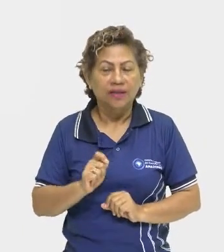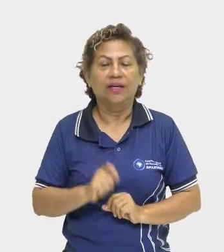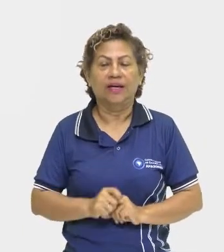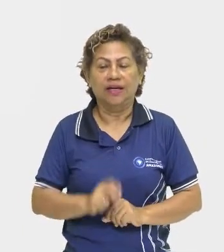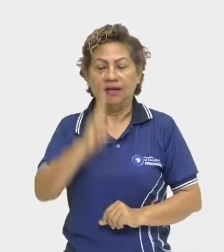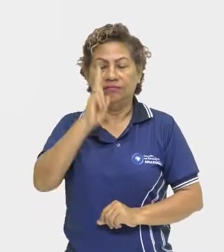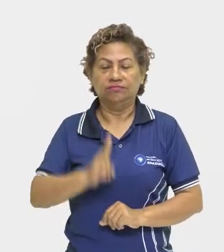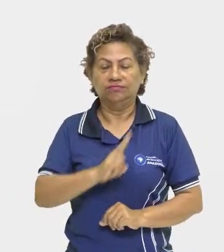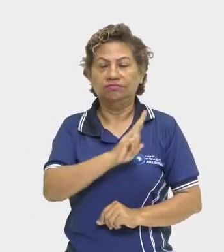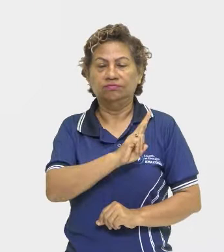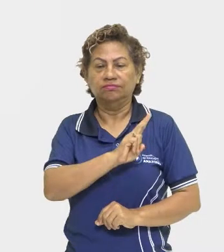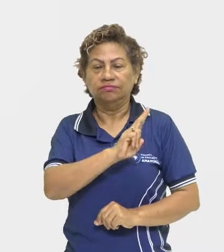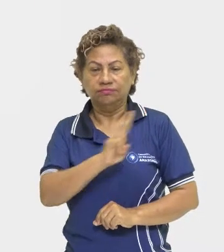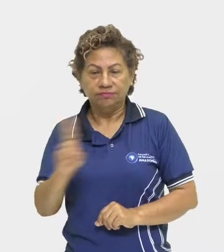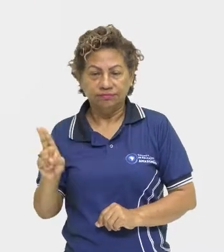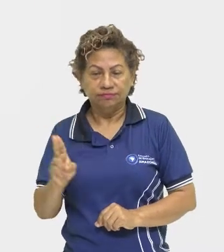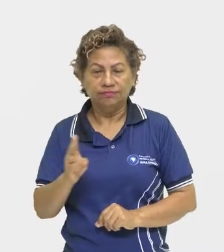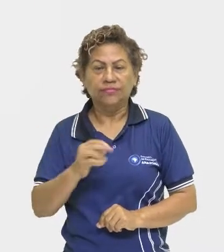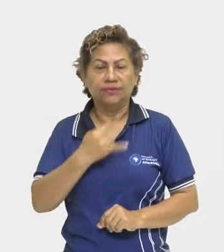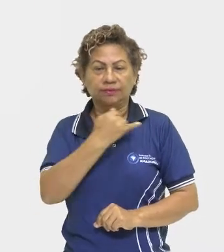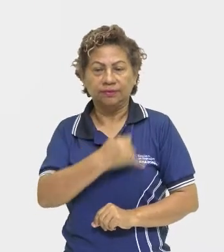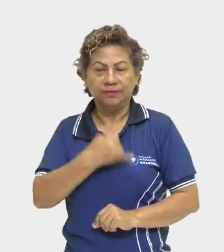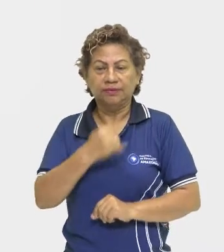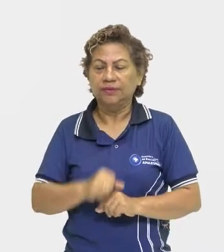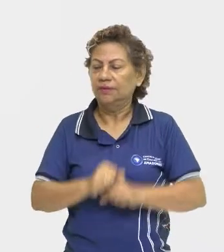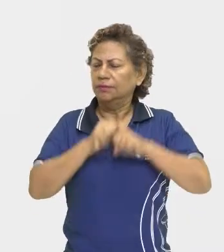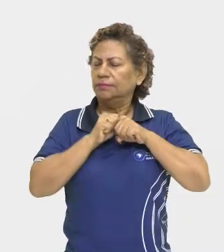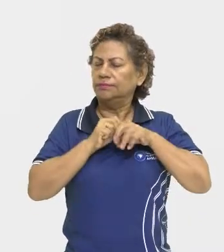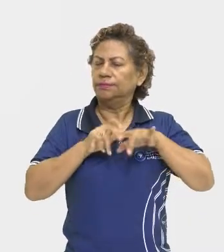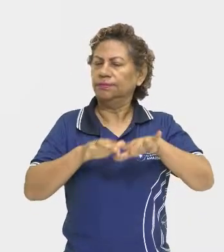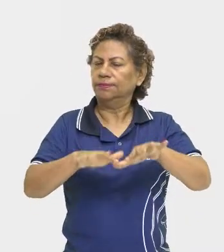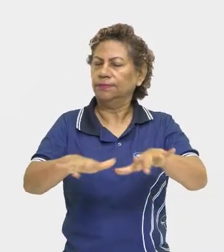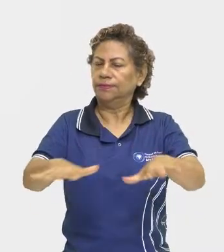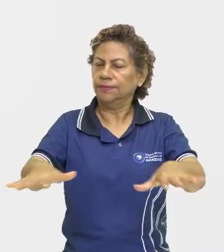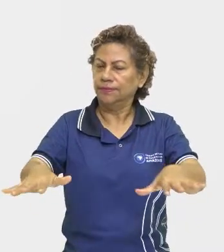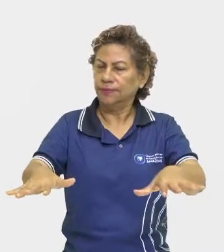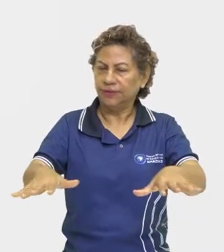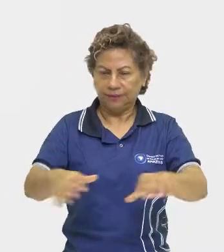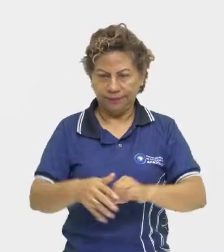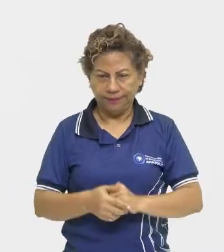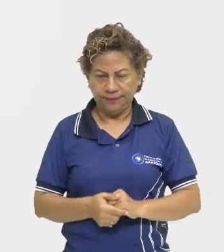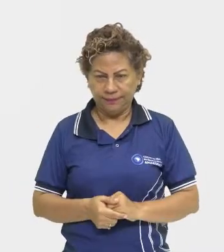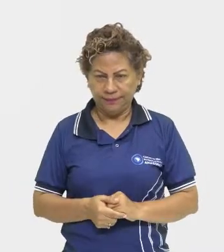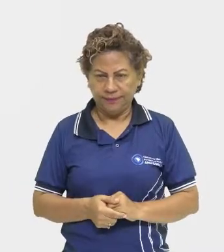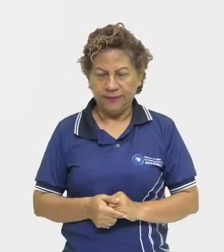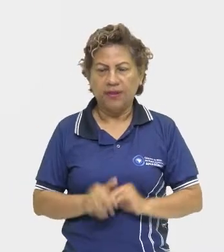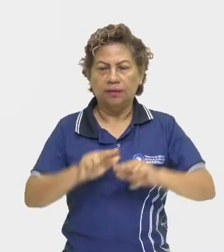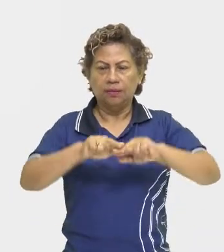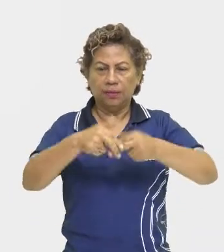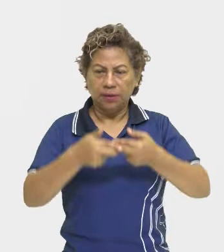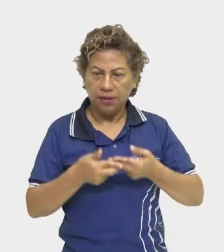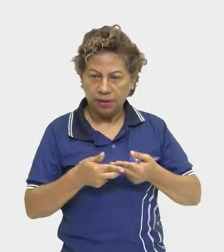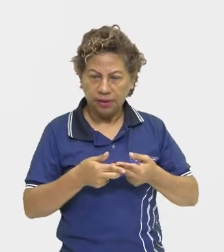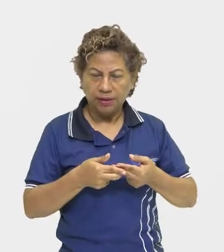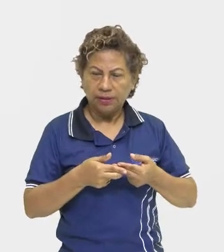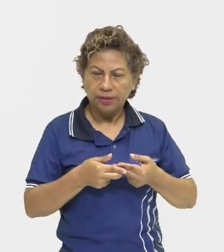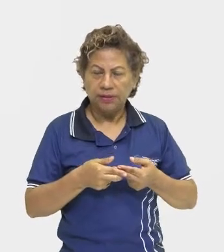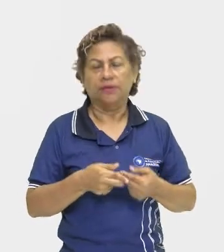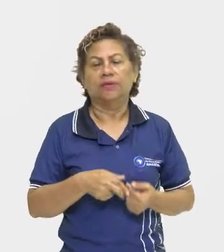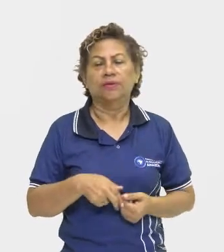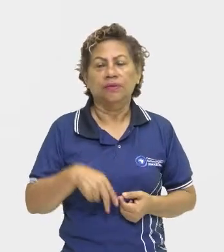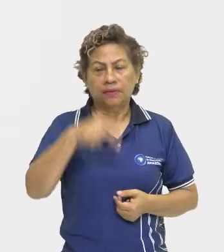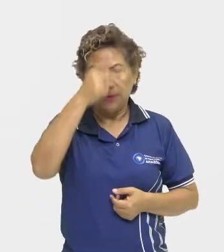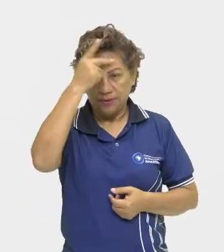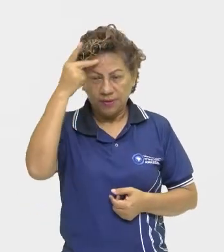católica. Então, como consequência dessa contrarreforma, né, os viajantes, os jesuítas,